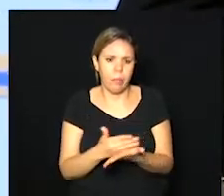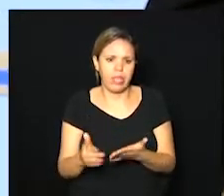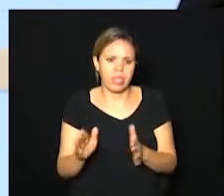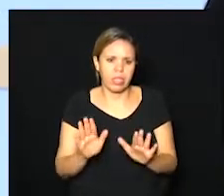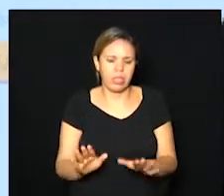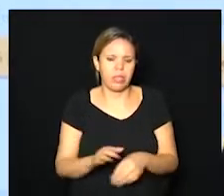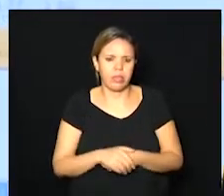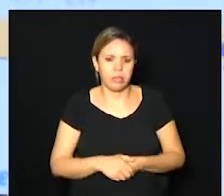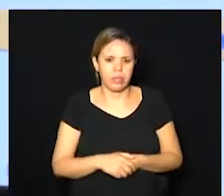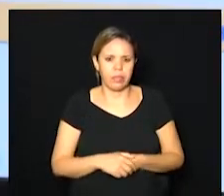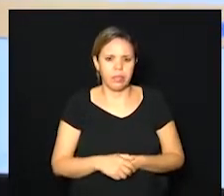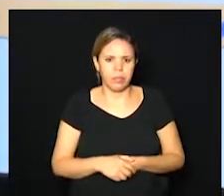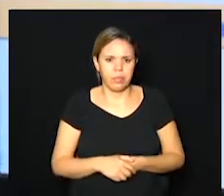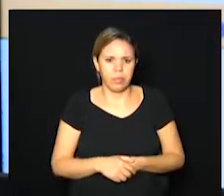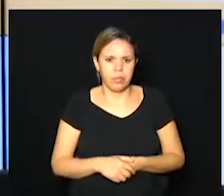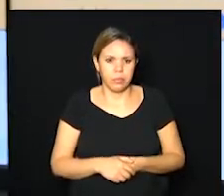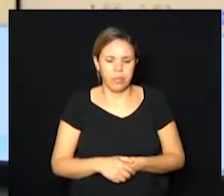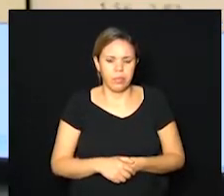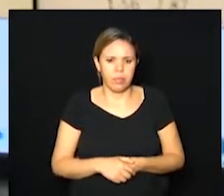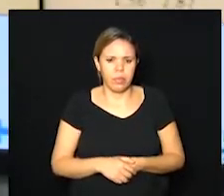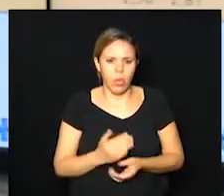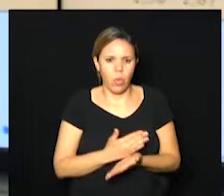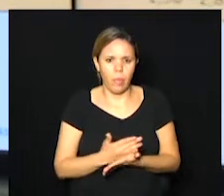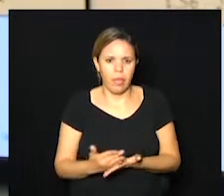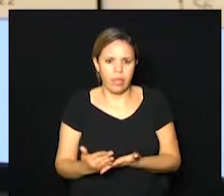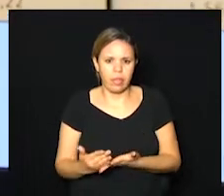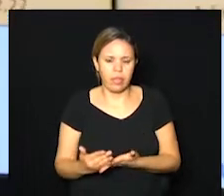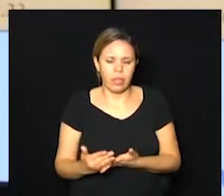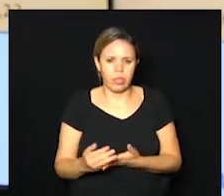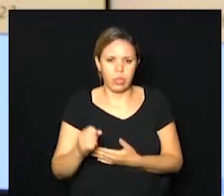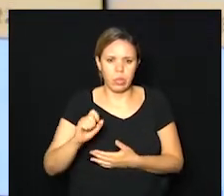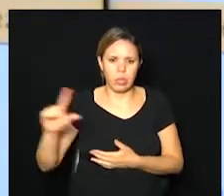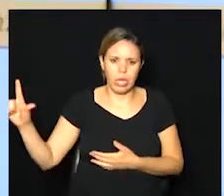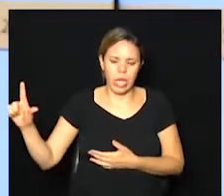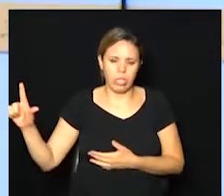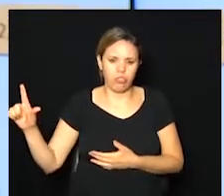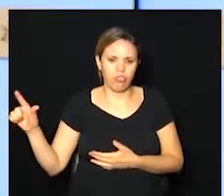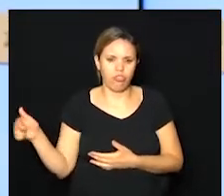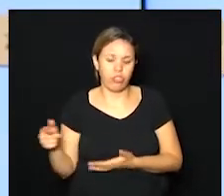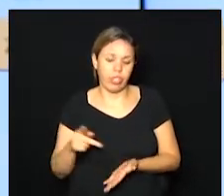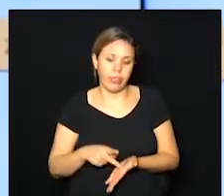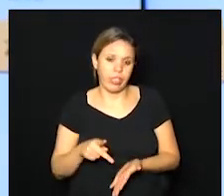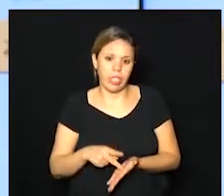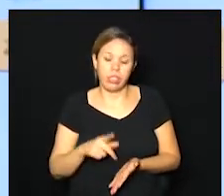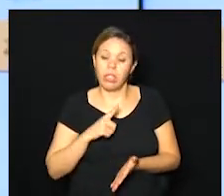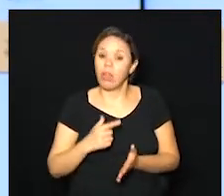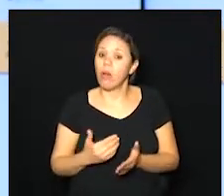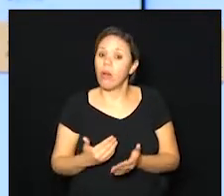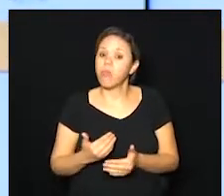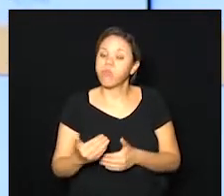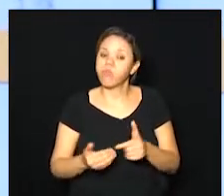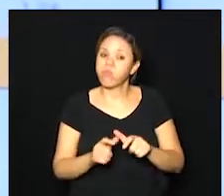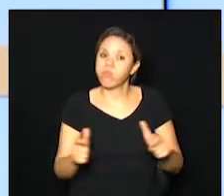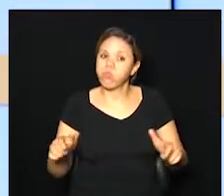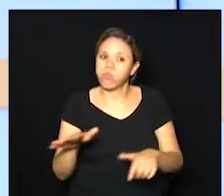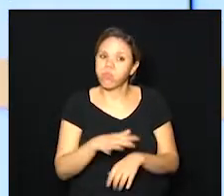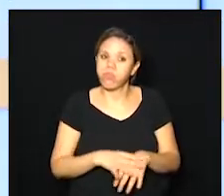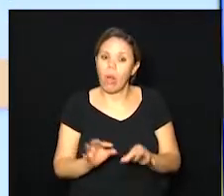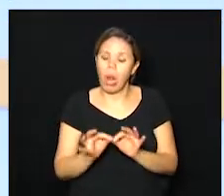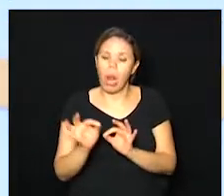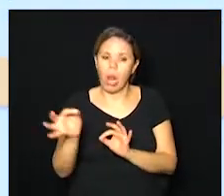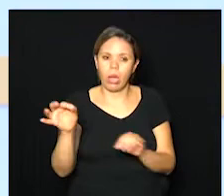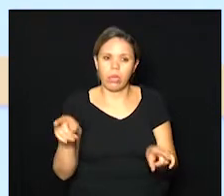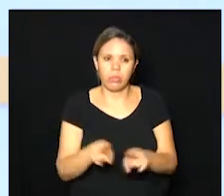nossa epidemia ter começado na região leste na verdade é uma tendência a regiões mais